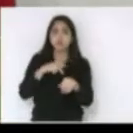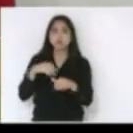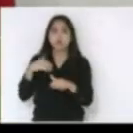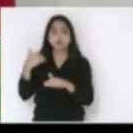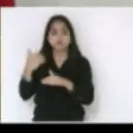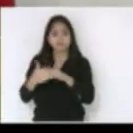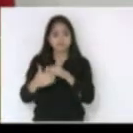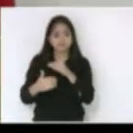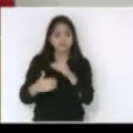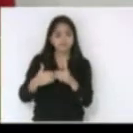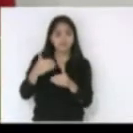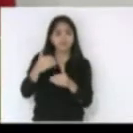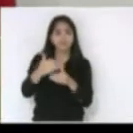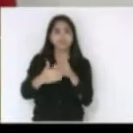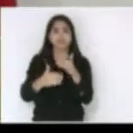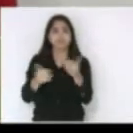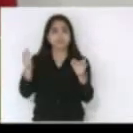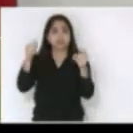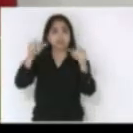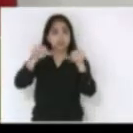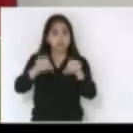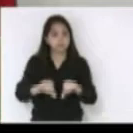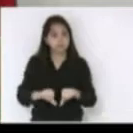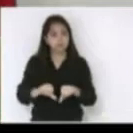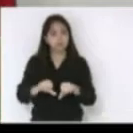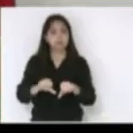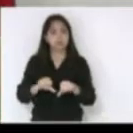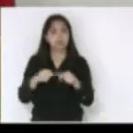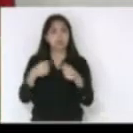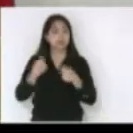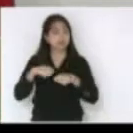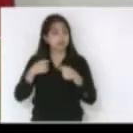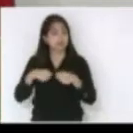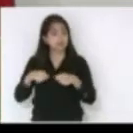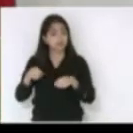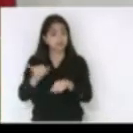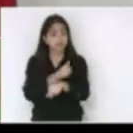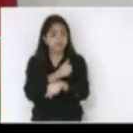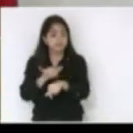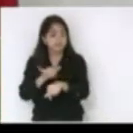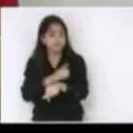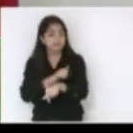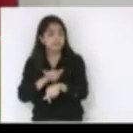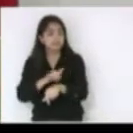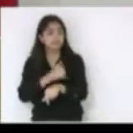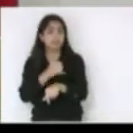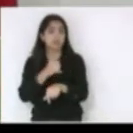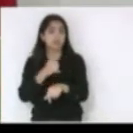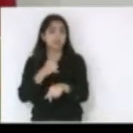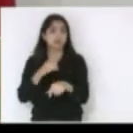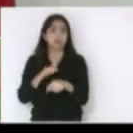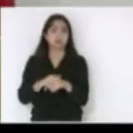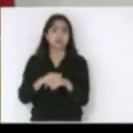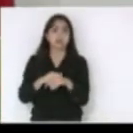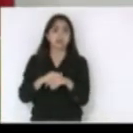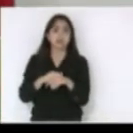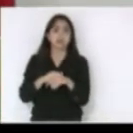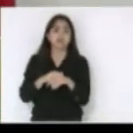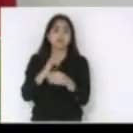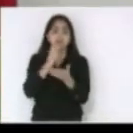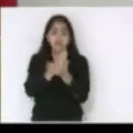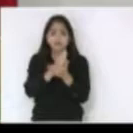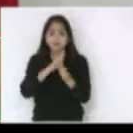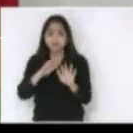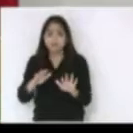largos para o principiço e precisamos traçar estratégias que rompam com o entreguismo